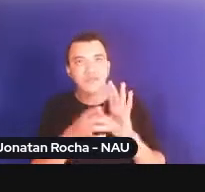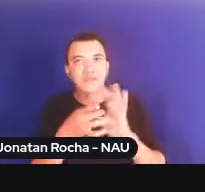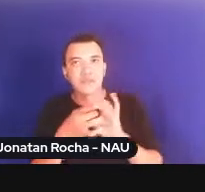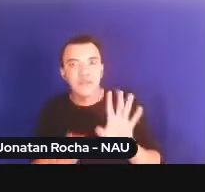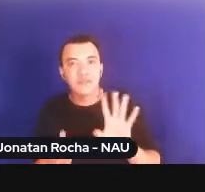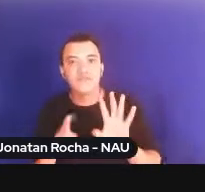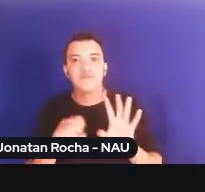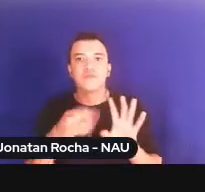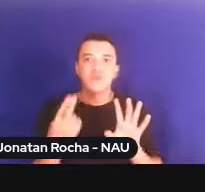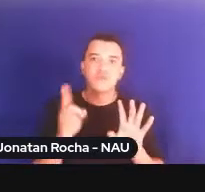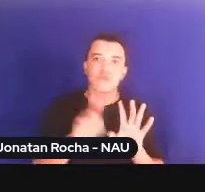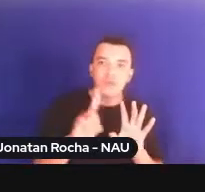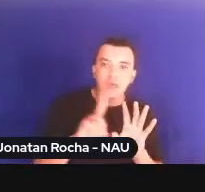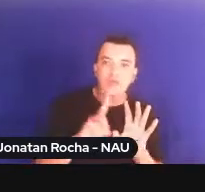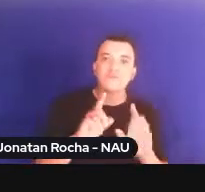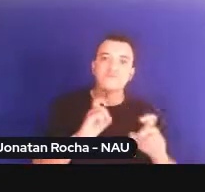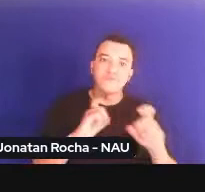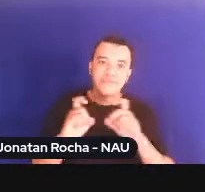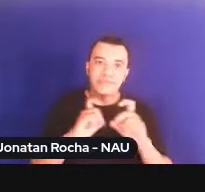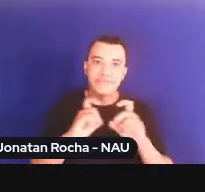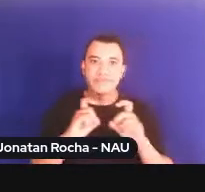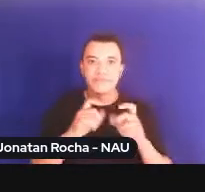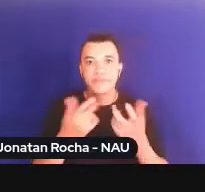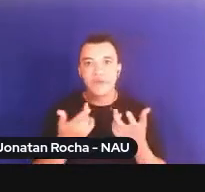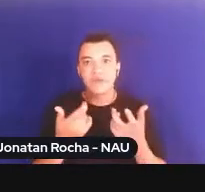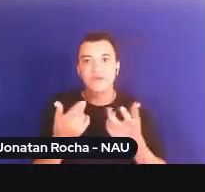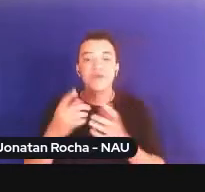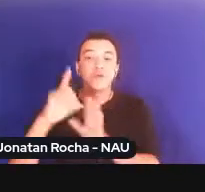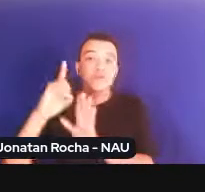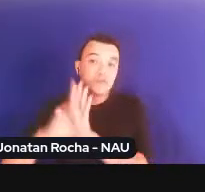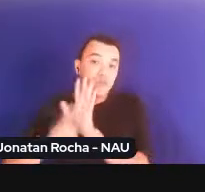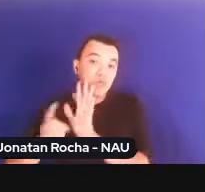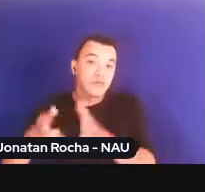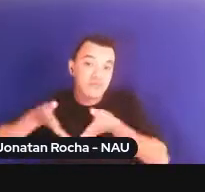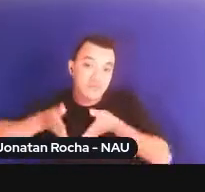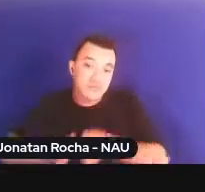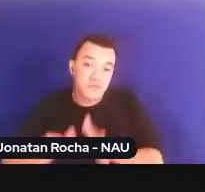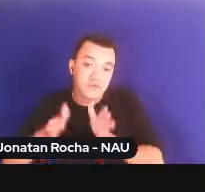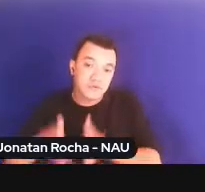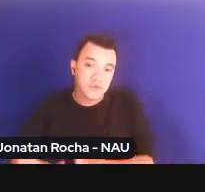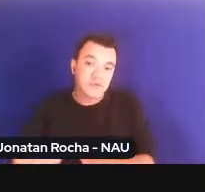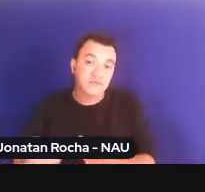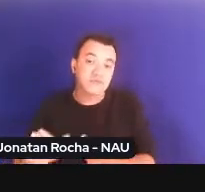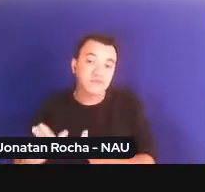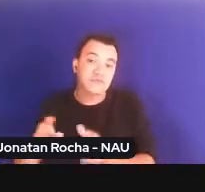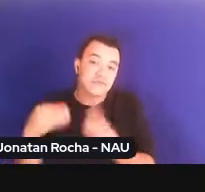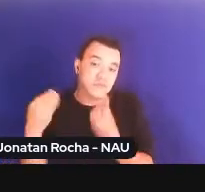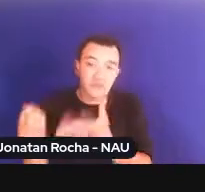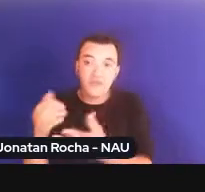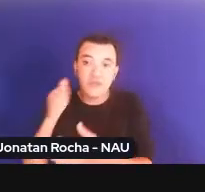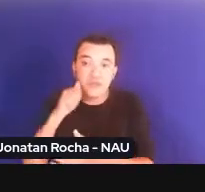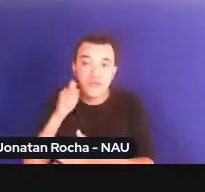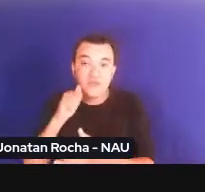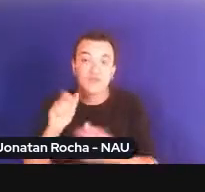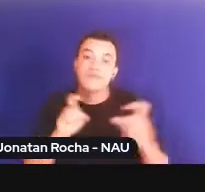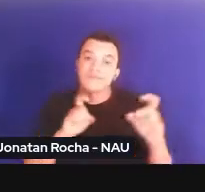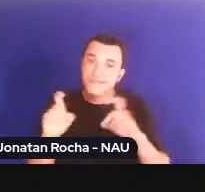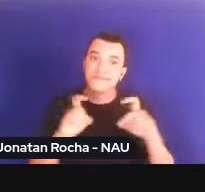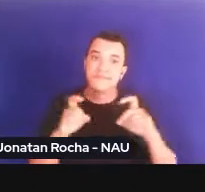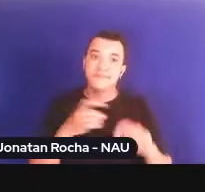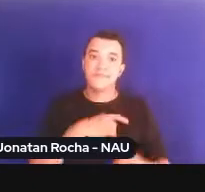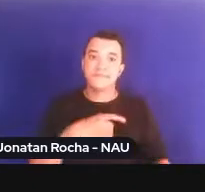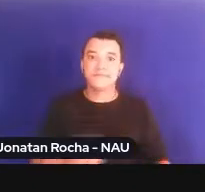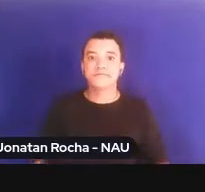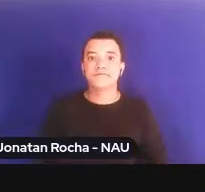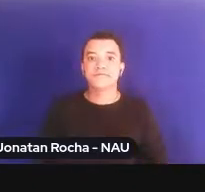contraponto aos direitos reprodutivos que seriam portanto afirmados dados a mulheres, a discussão também aí na imagem